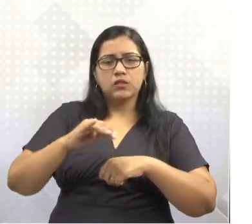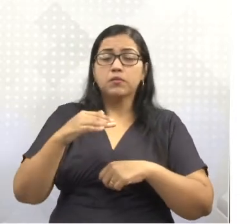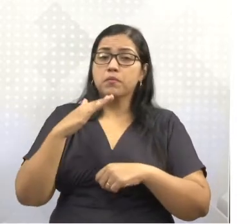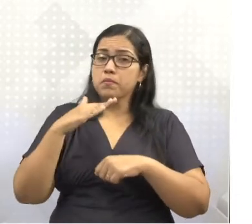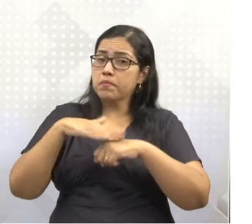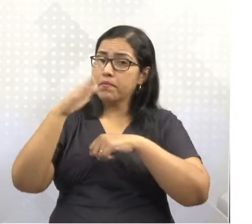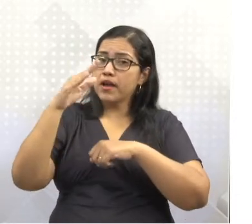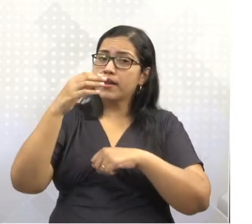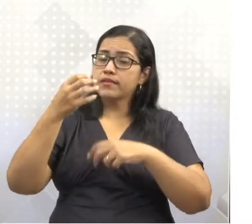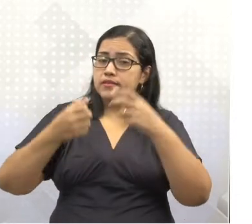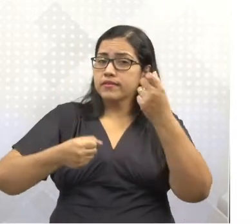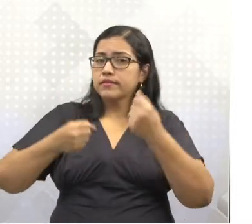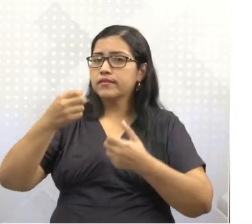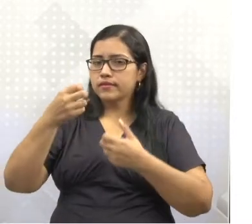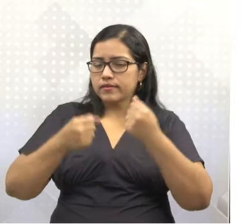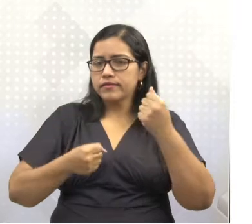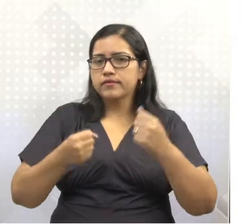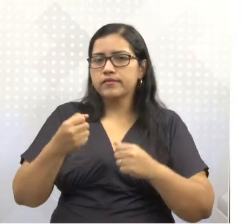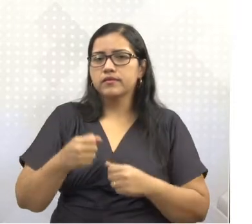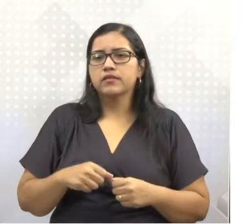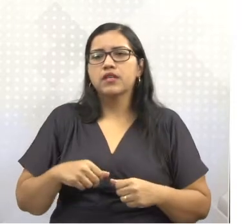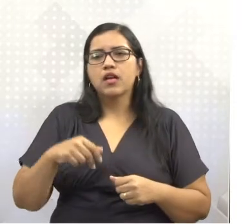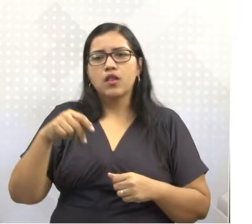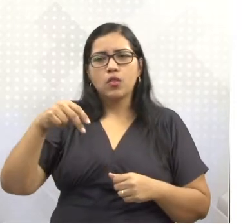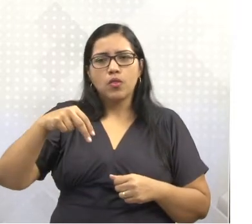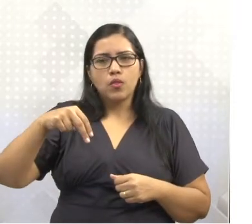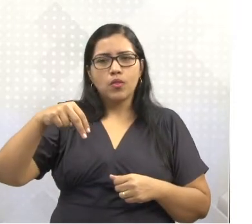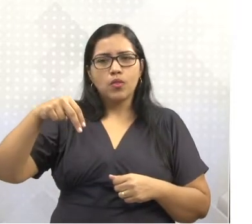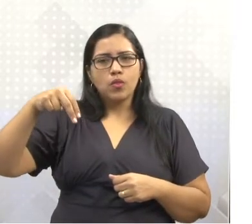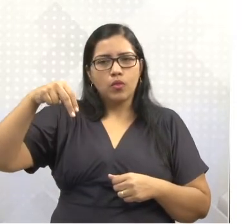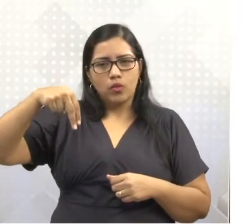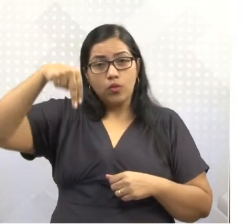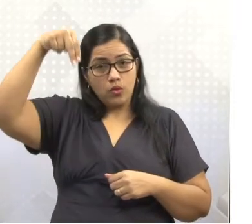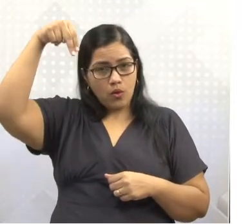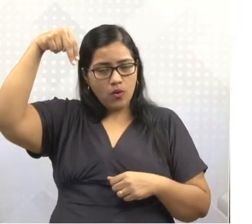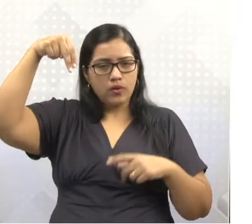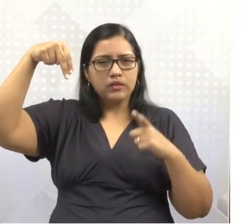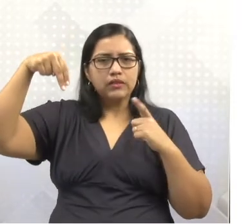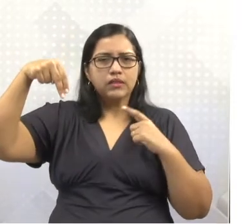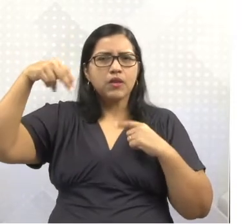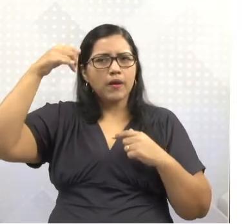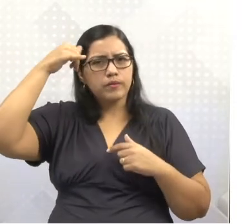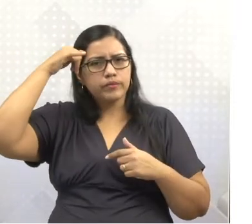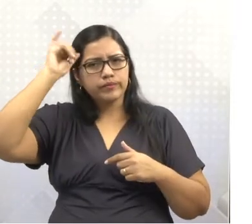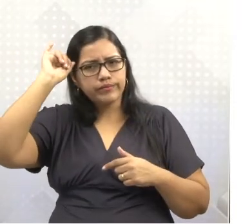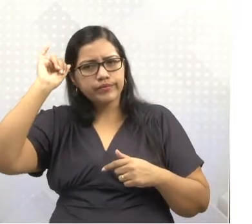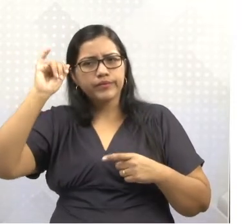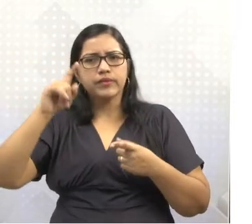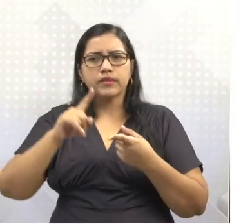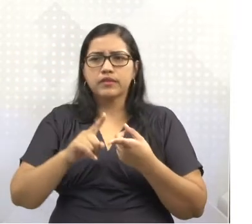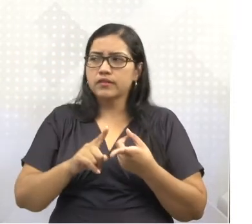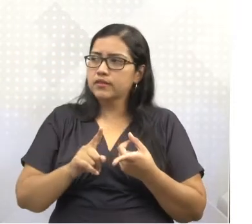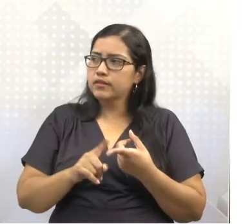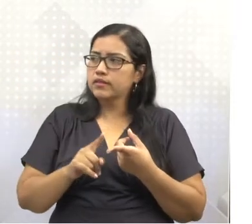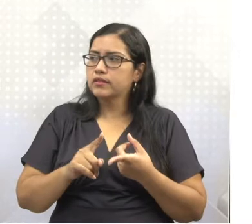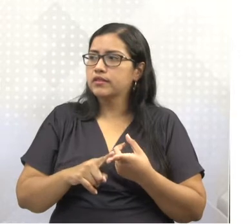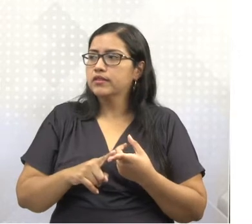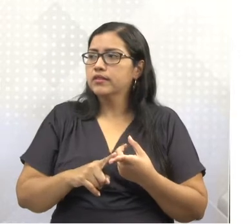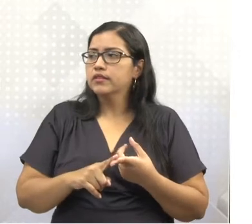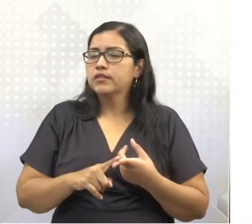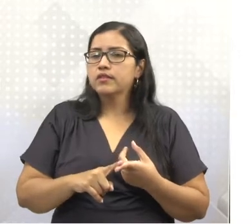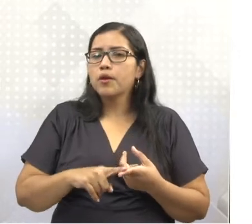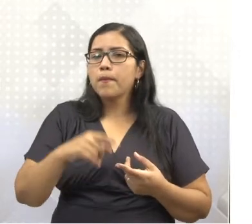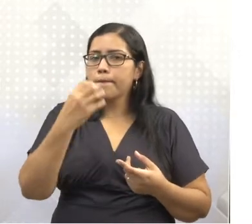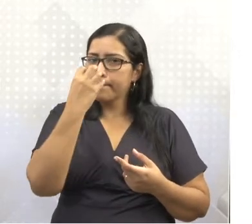leite. Já no norte do continente, a pecuária bovina insuína recebe destaque para a produção intensiva, para